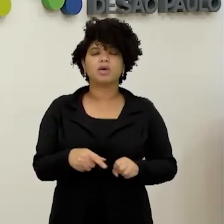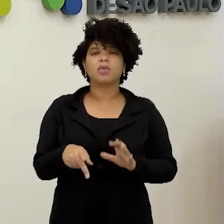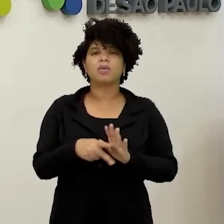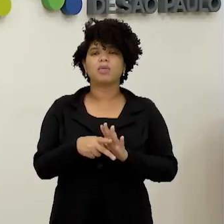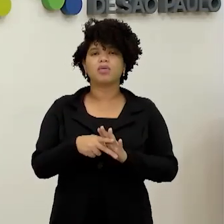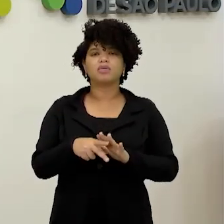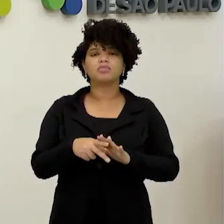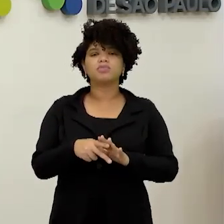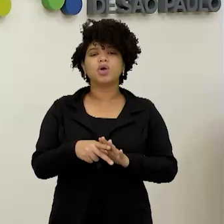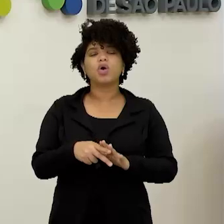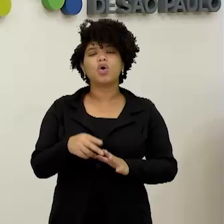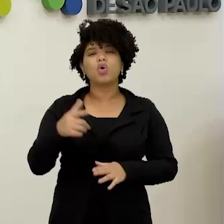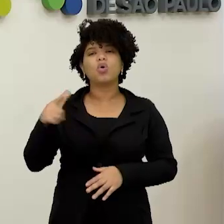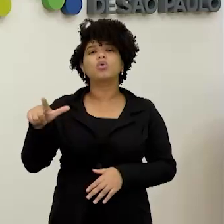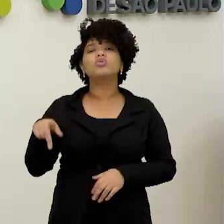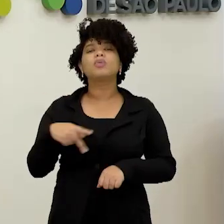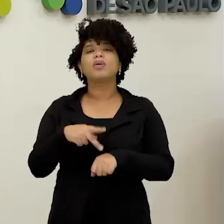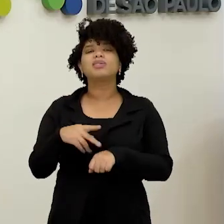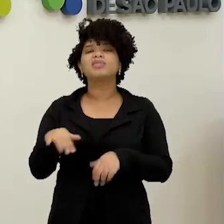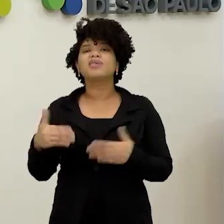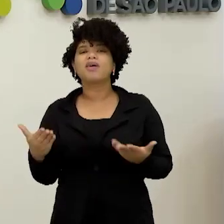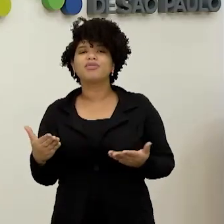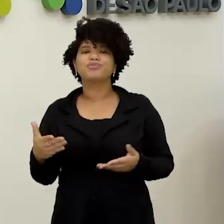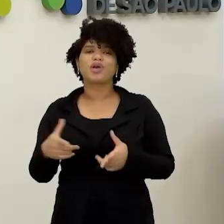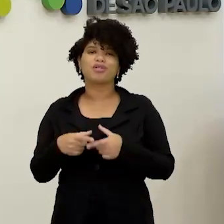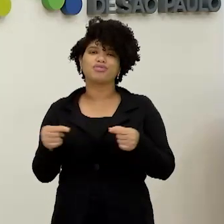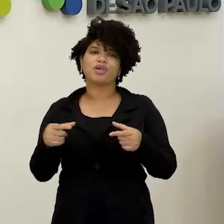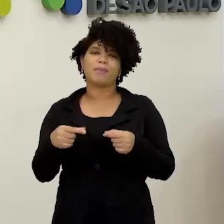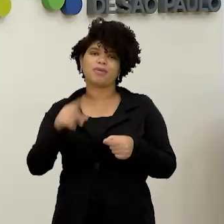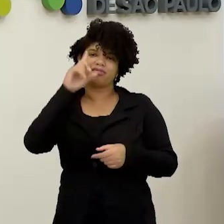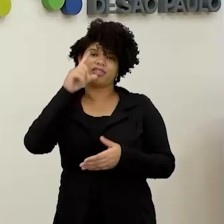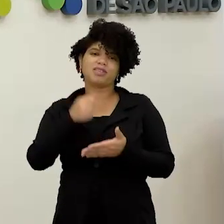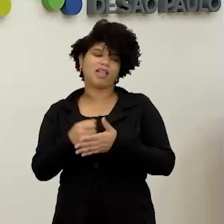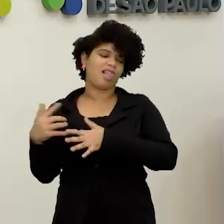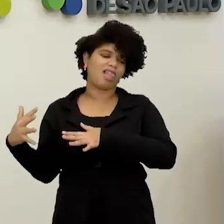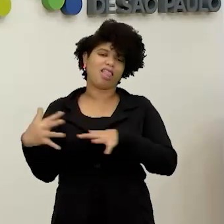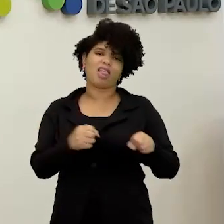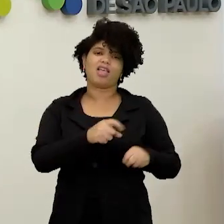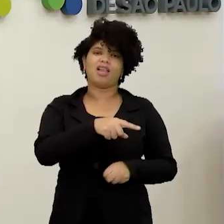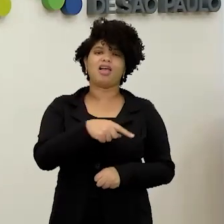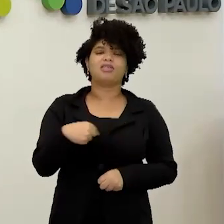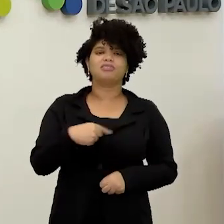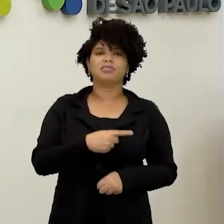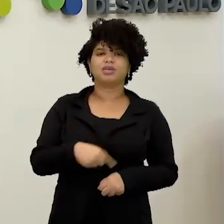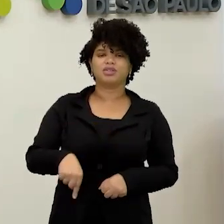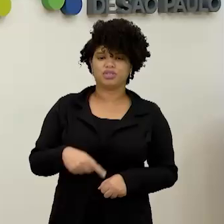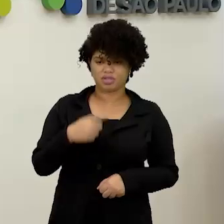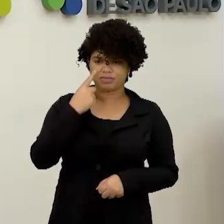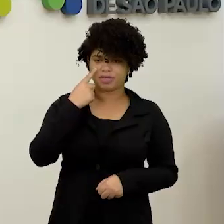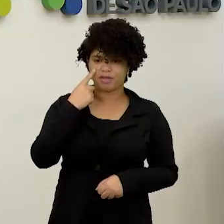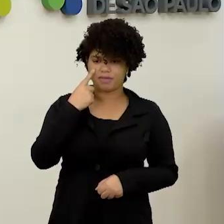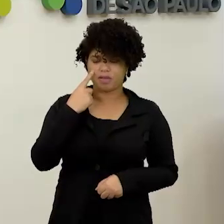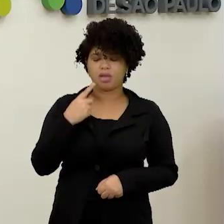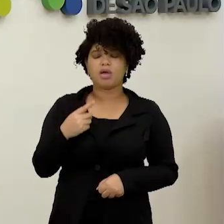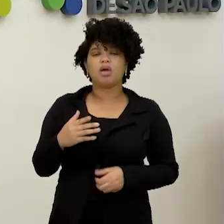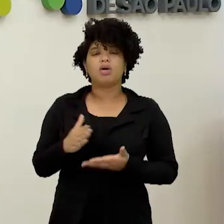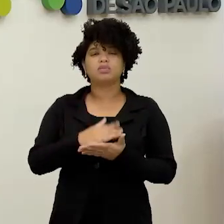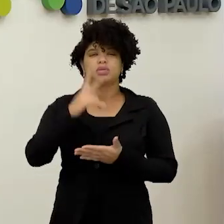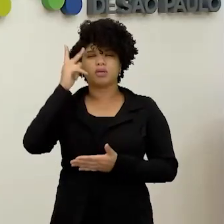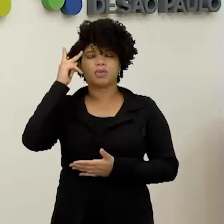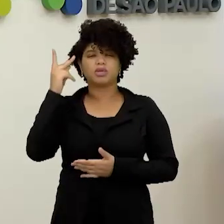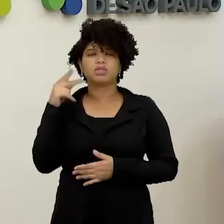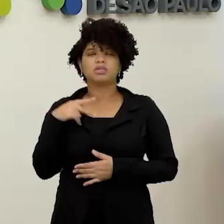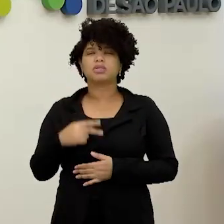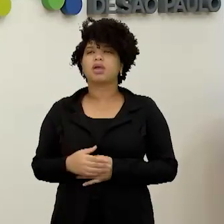Pra expulsar os japoneses, nacionalistas, que eram aliados dos Estados Unidos,